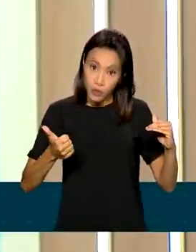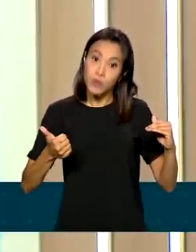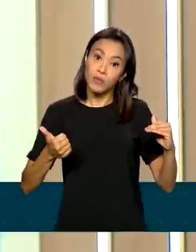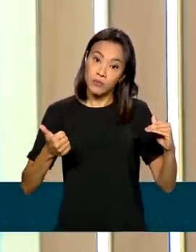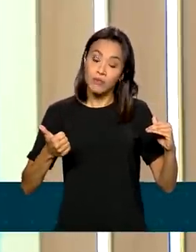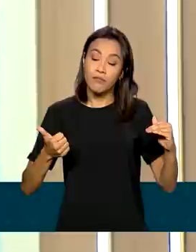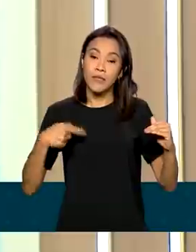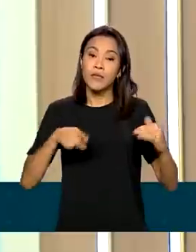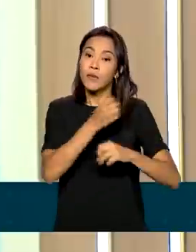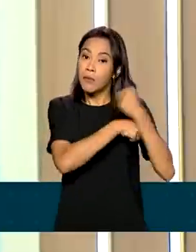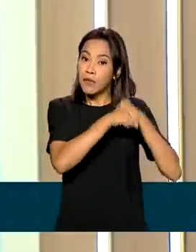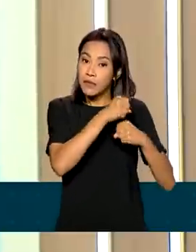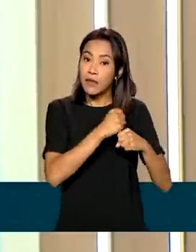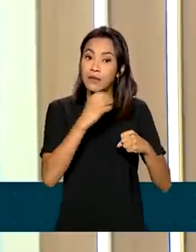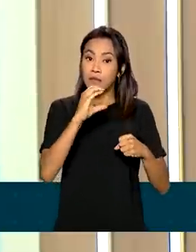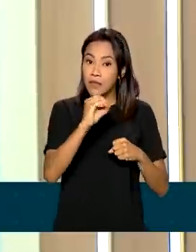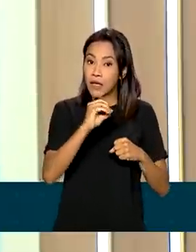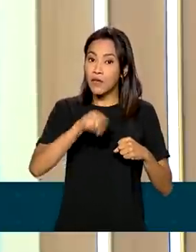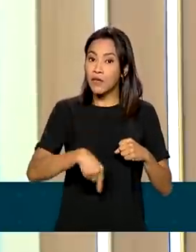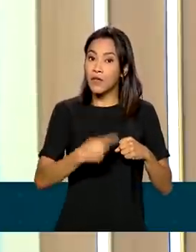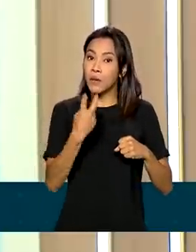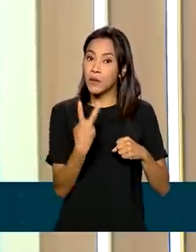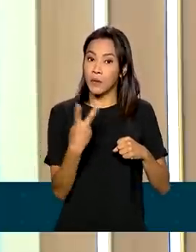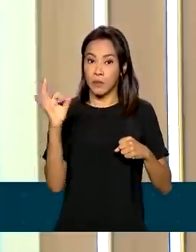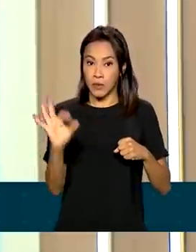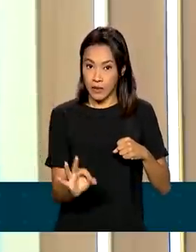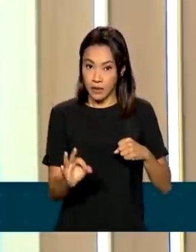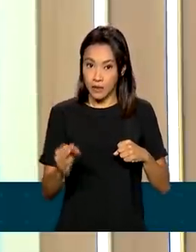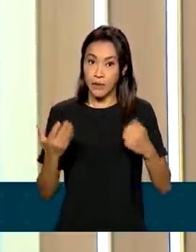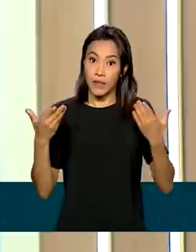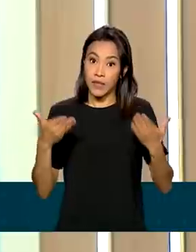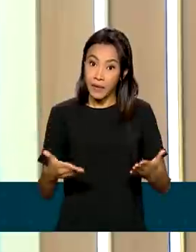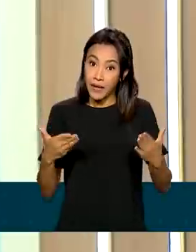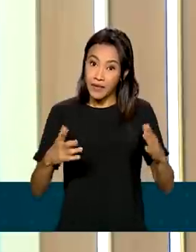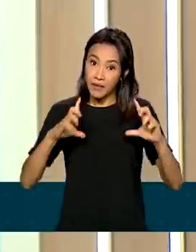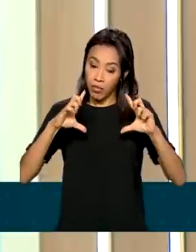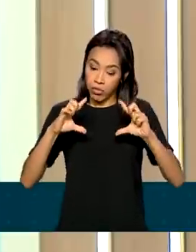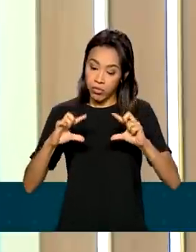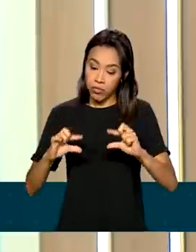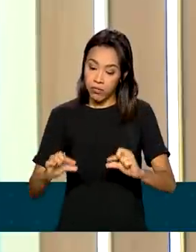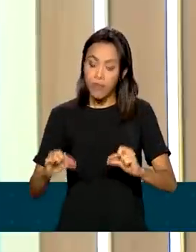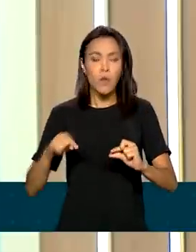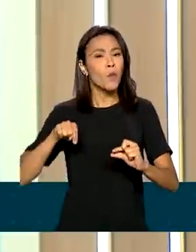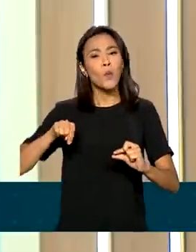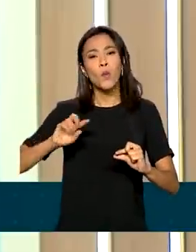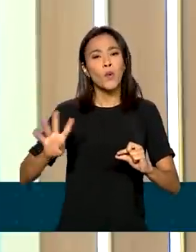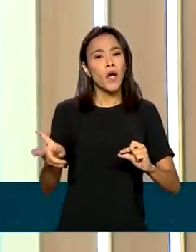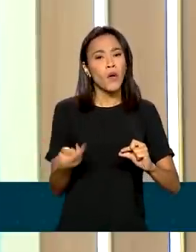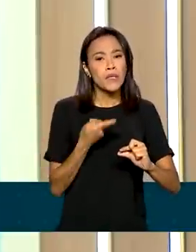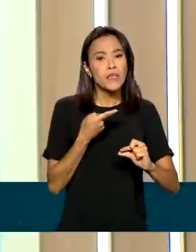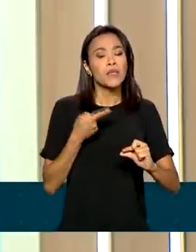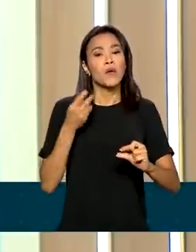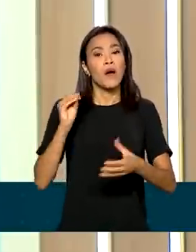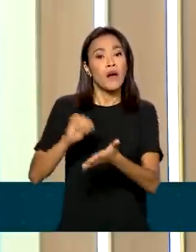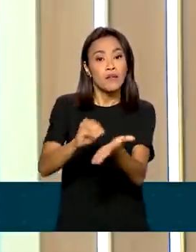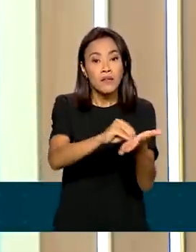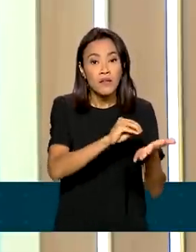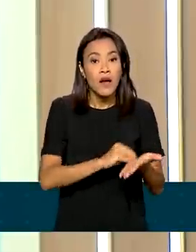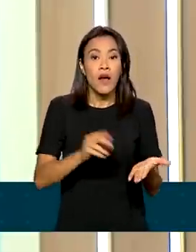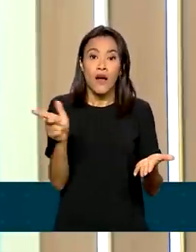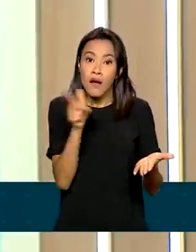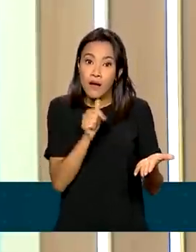de 0,2%. Esse decréscimo, cabe lembrar, foi devido à crise hídrica, que afetou